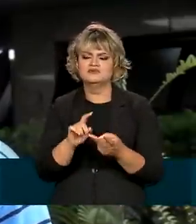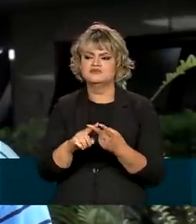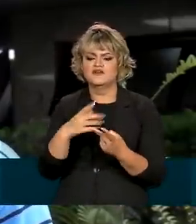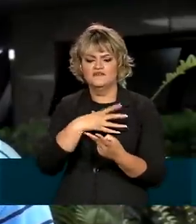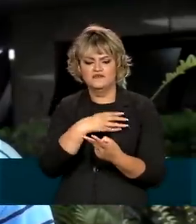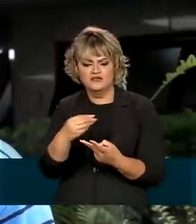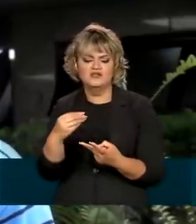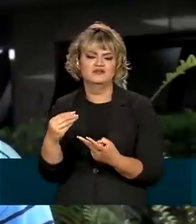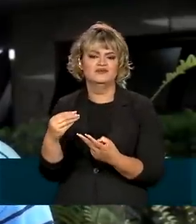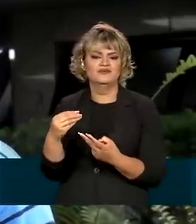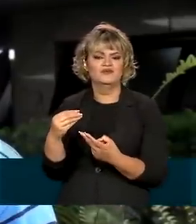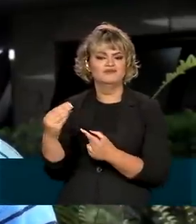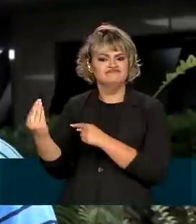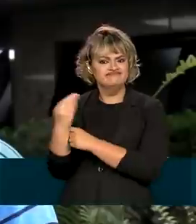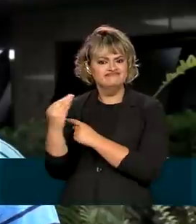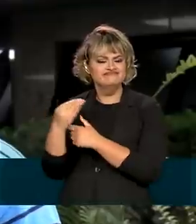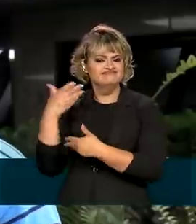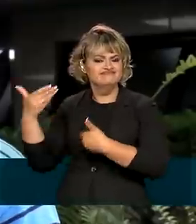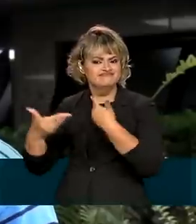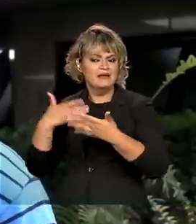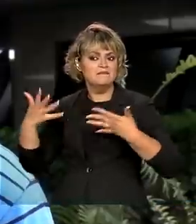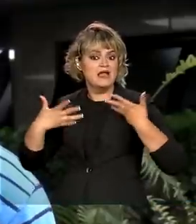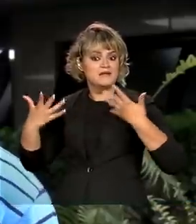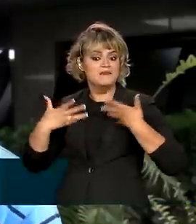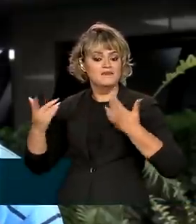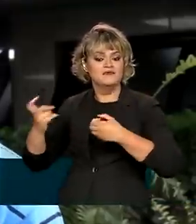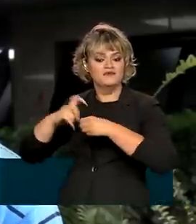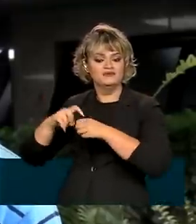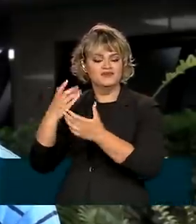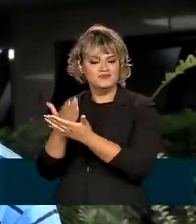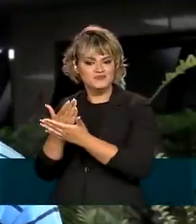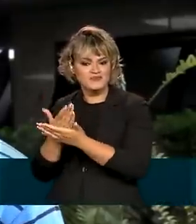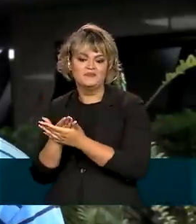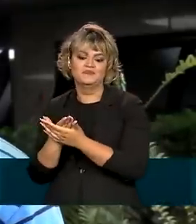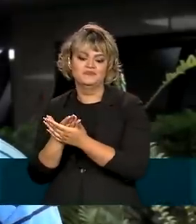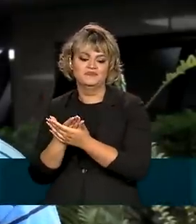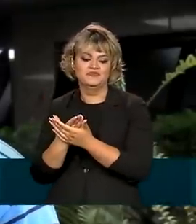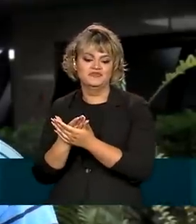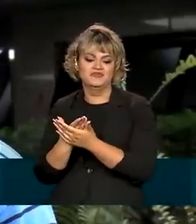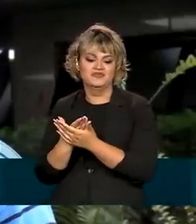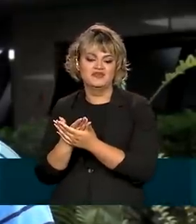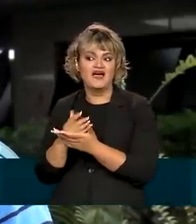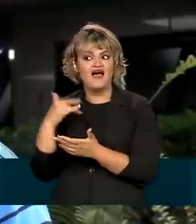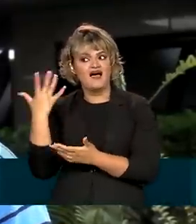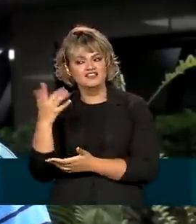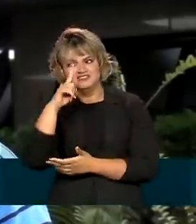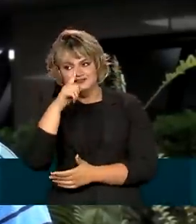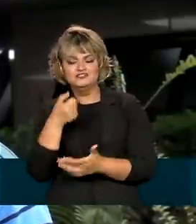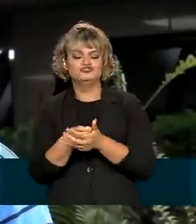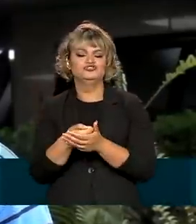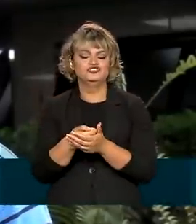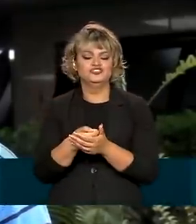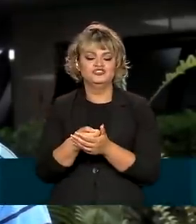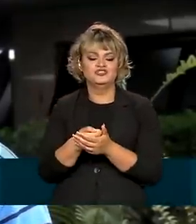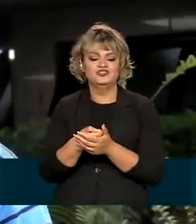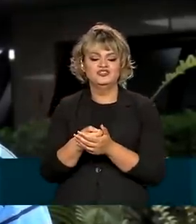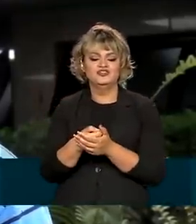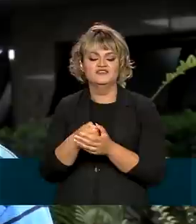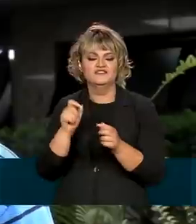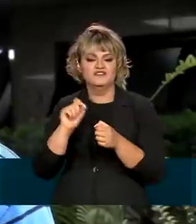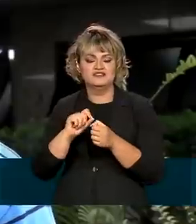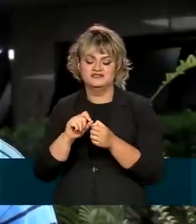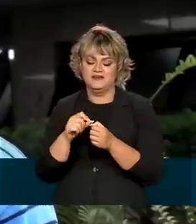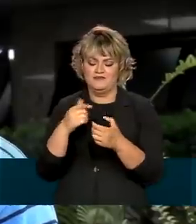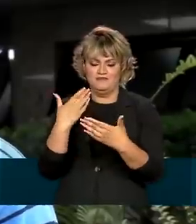eles que me incentivaram para voltar a estudar. Aí eu resolvi fazer o EJA